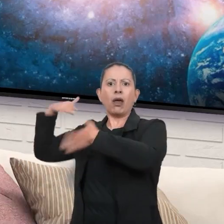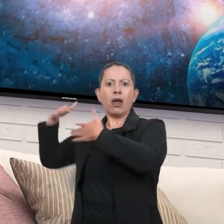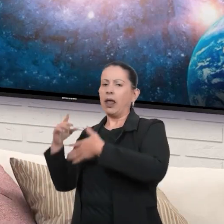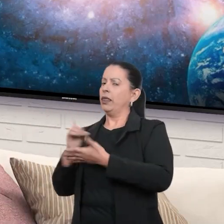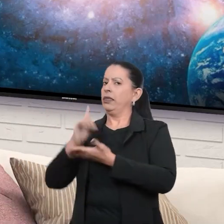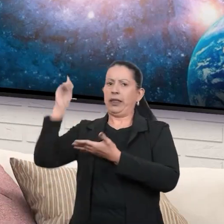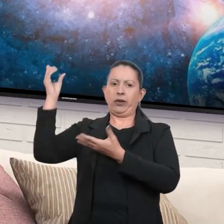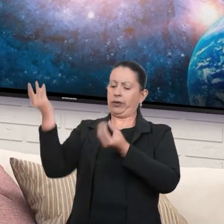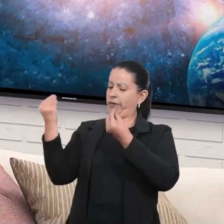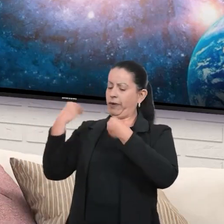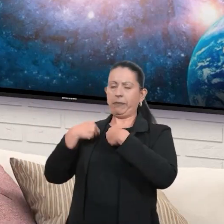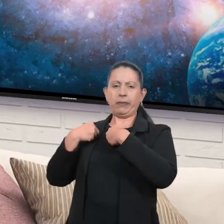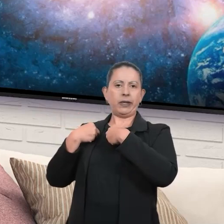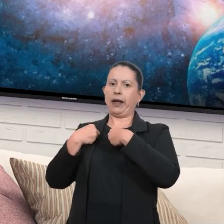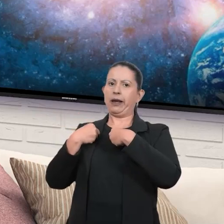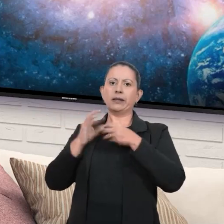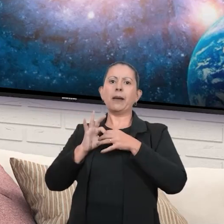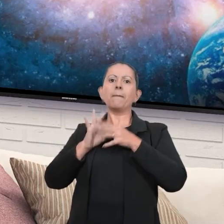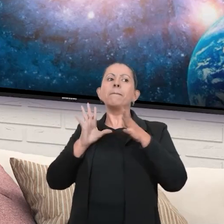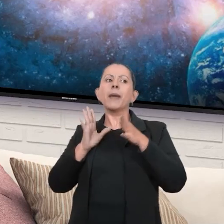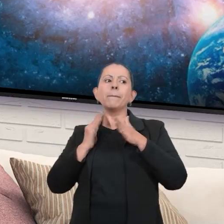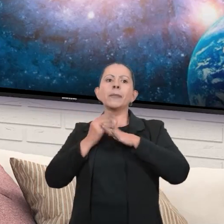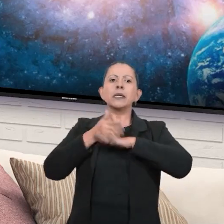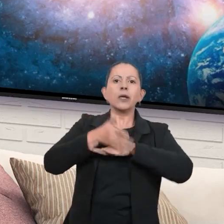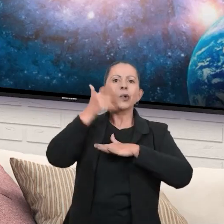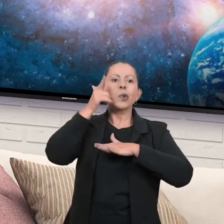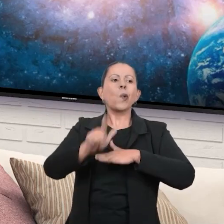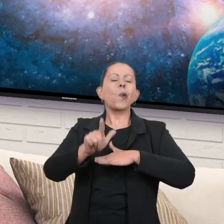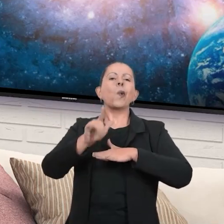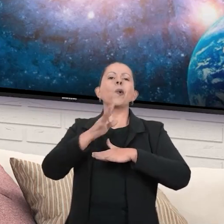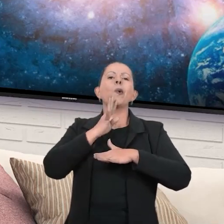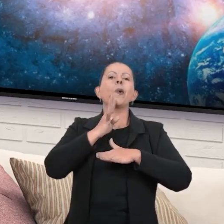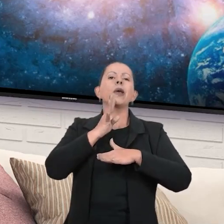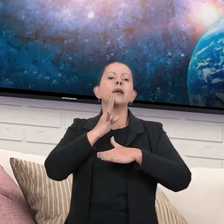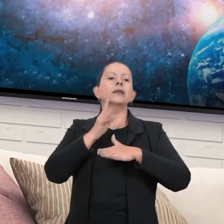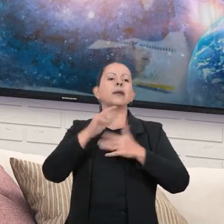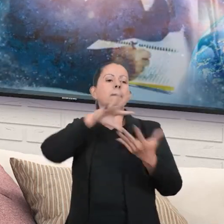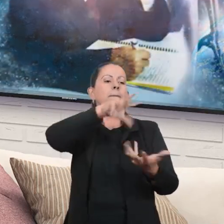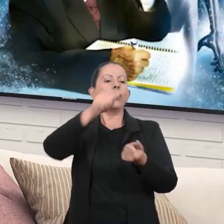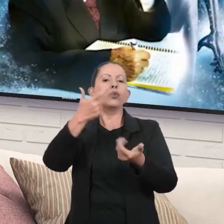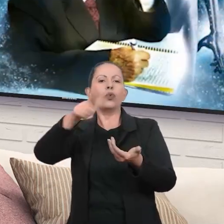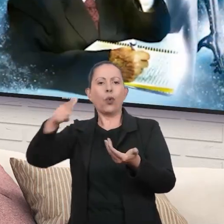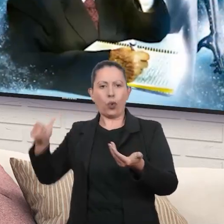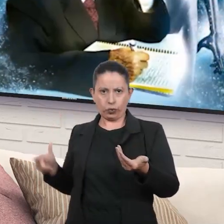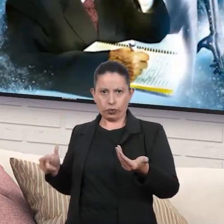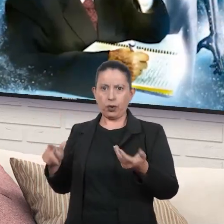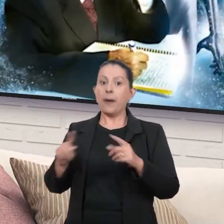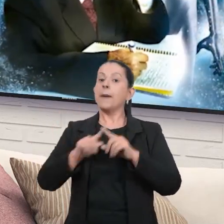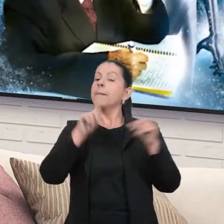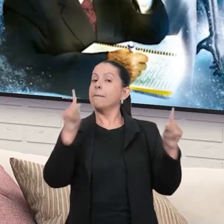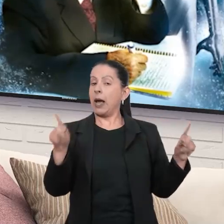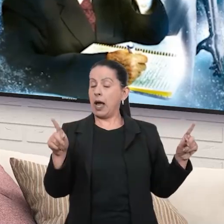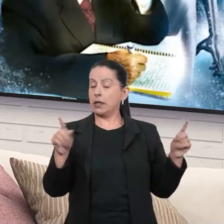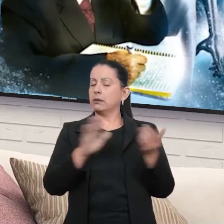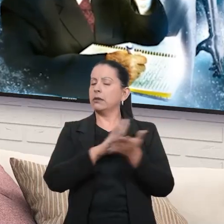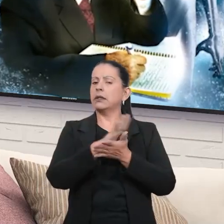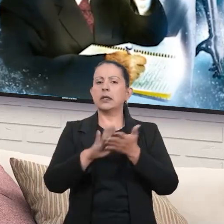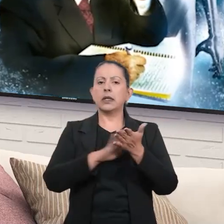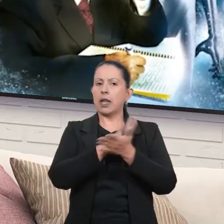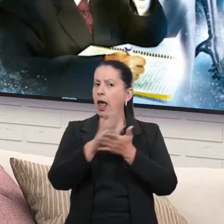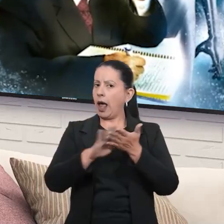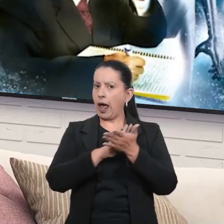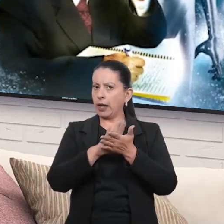permitir descobrir outros mundos habitados. Mas nada impede de seres